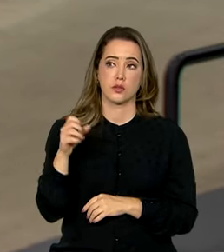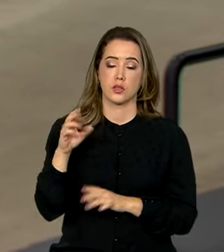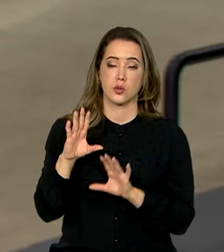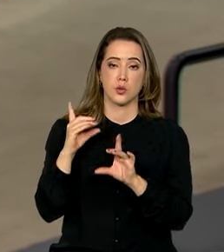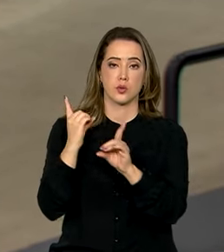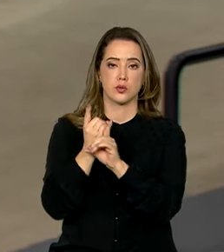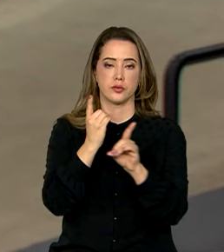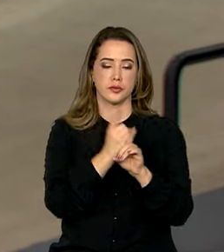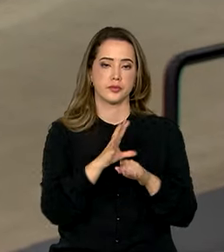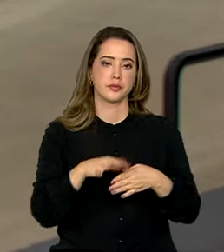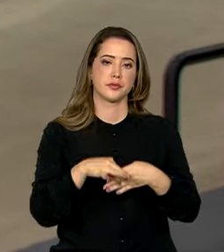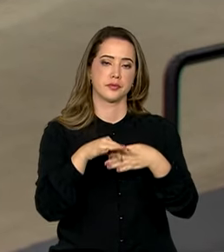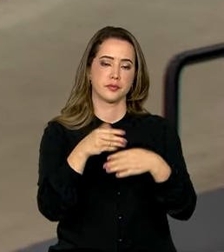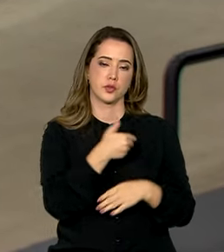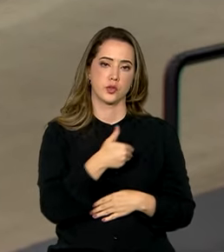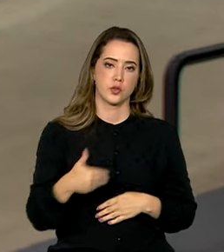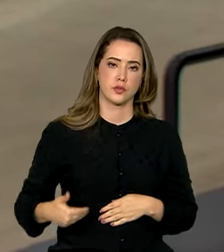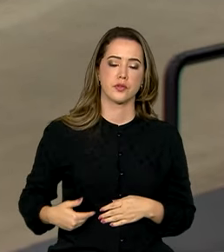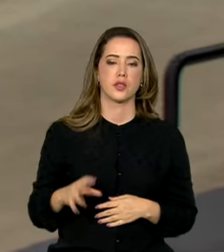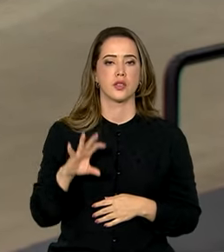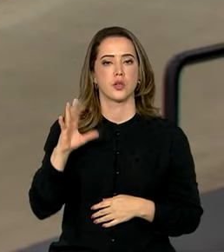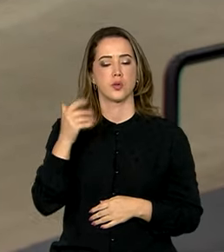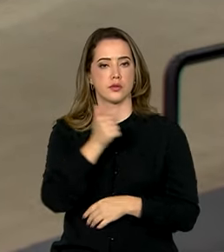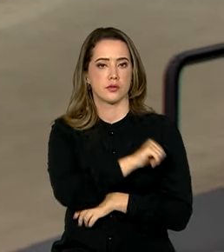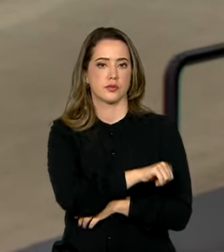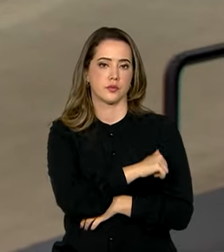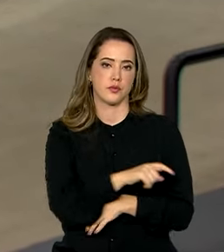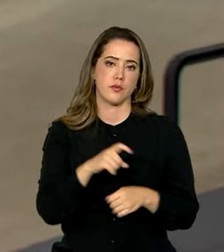Estado e Governo, evento que vai acontecer no Rio de Janeiro. Eu volto com vocês. Obrigado.